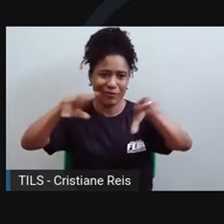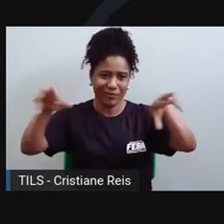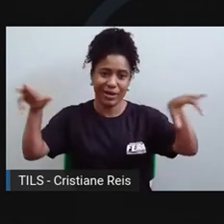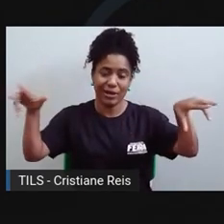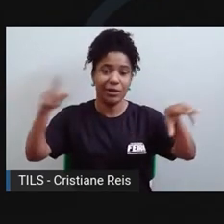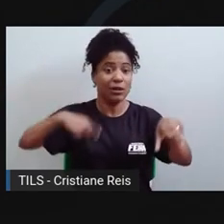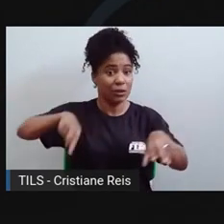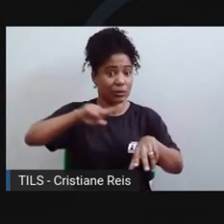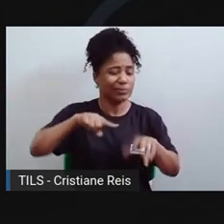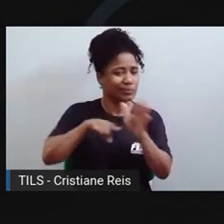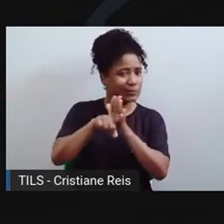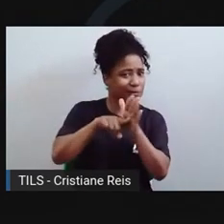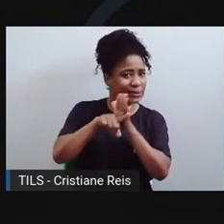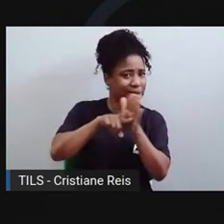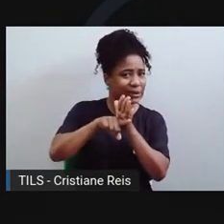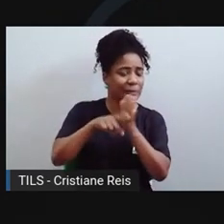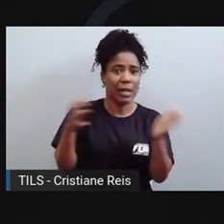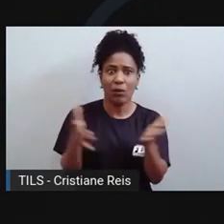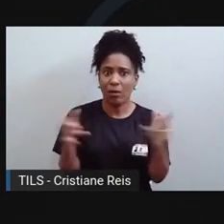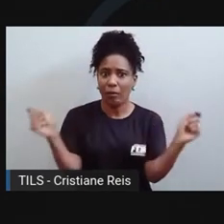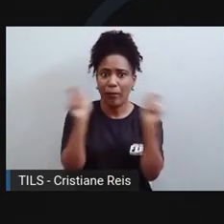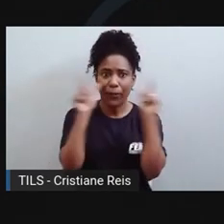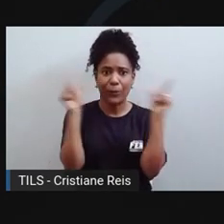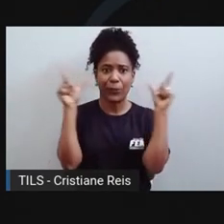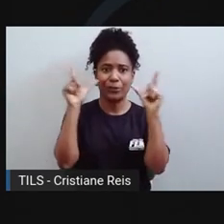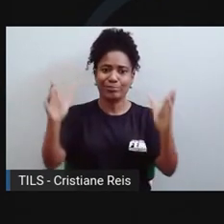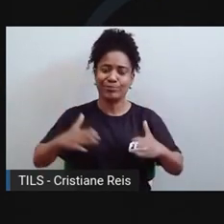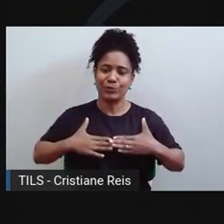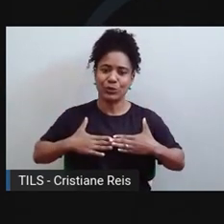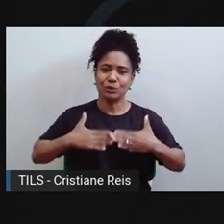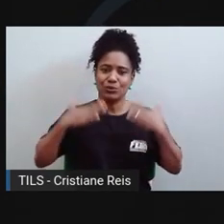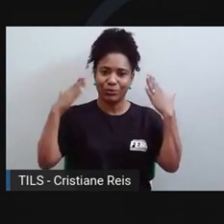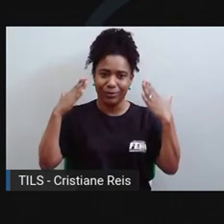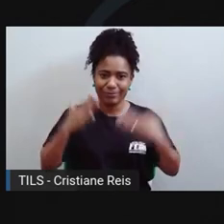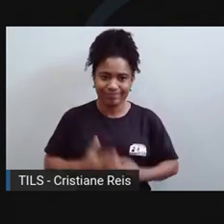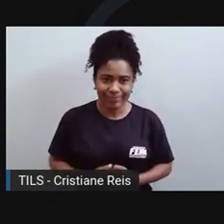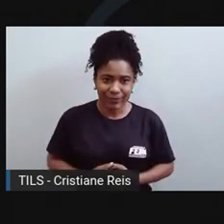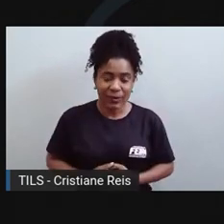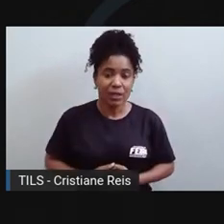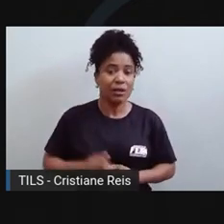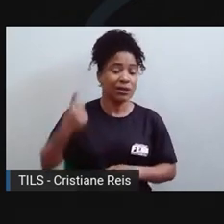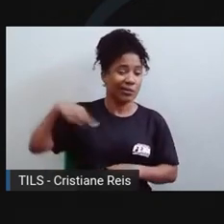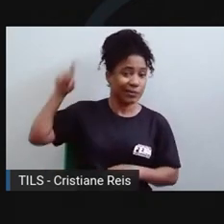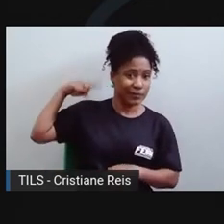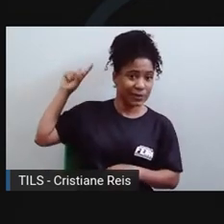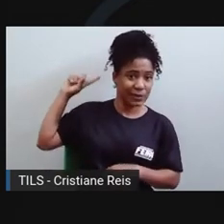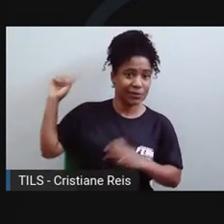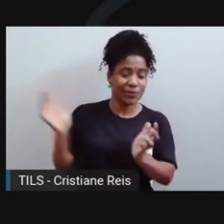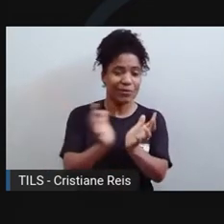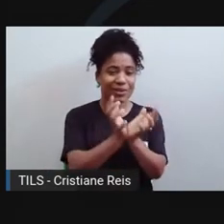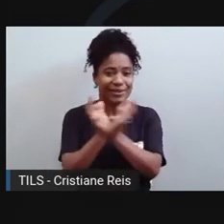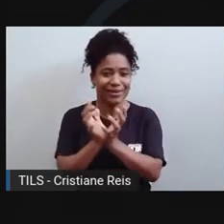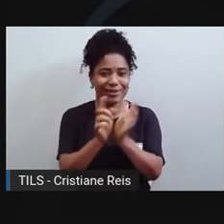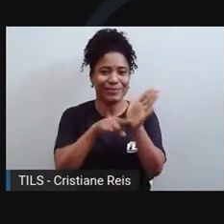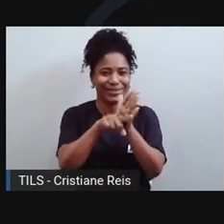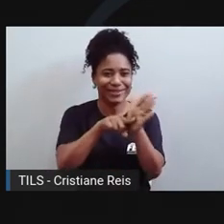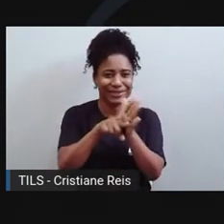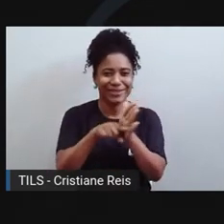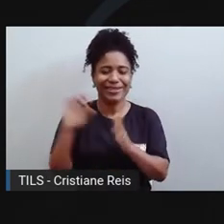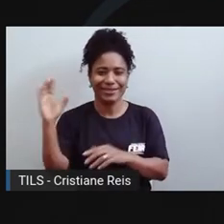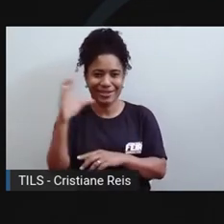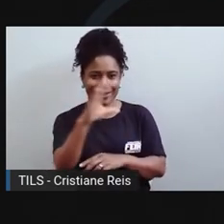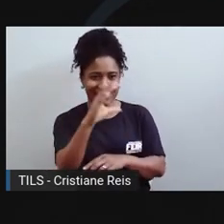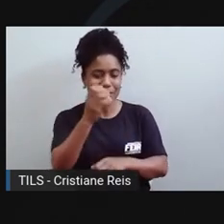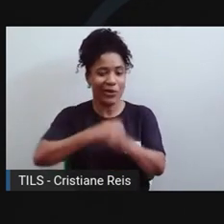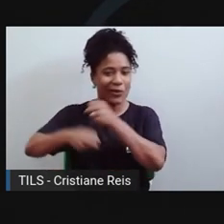ocorrência. As consequências do aquecimento global são alertadas há muito tempo pela comunidade científica. Em 2015, o